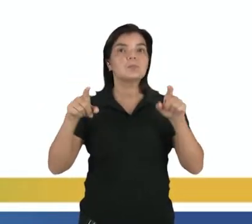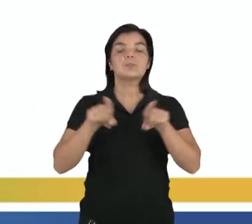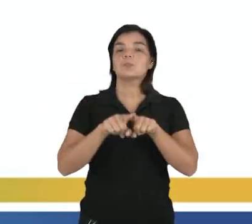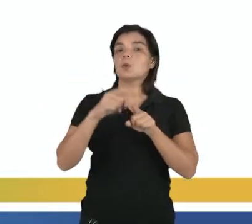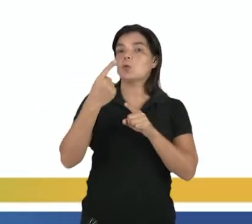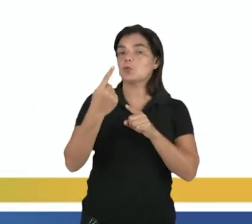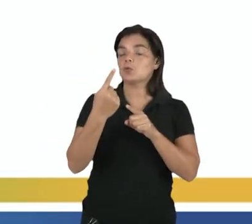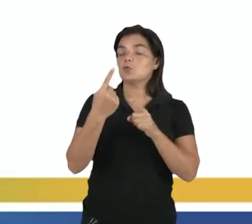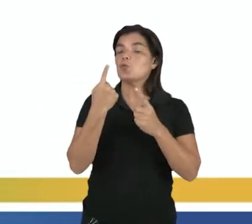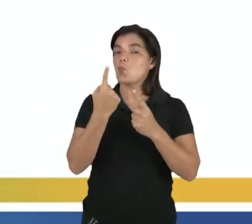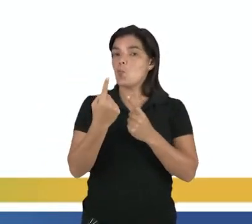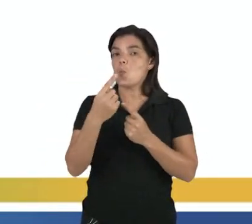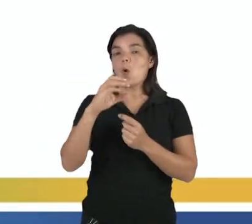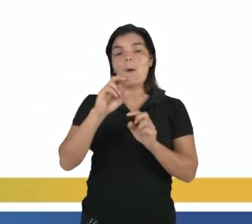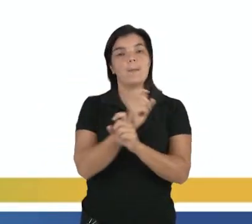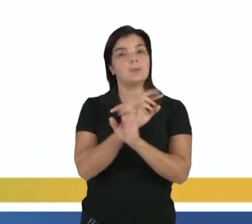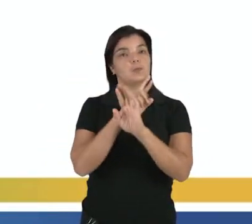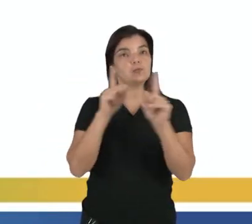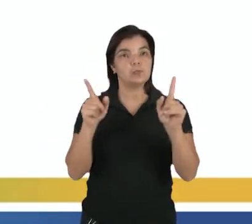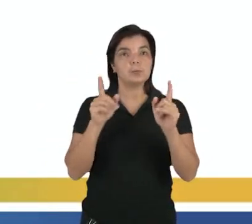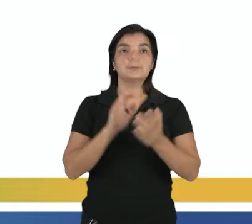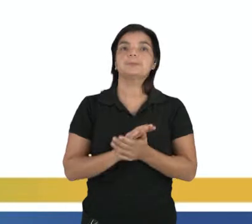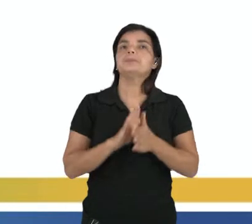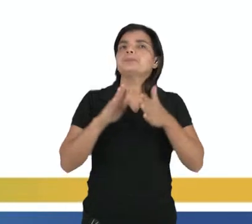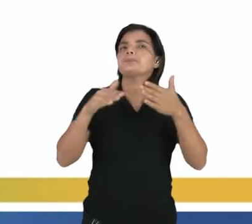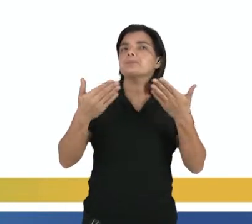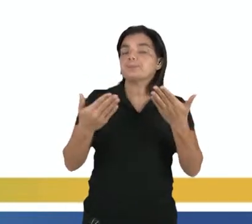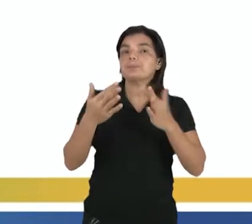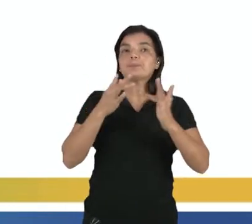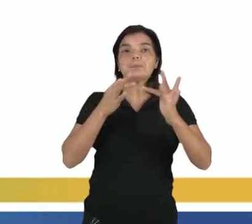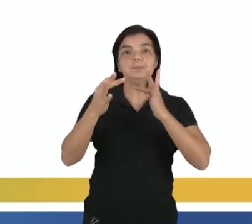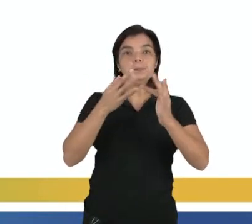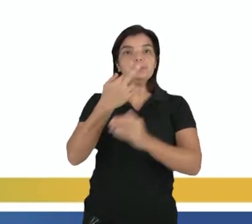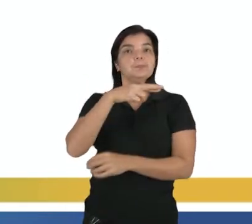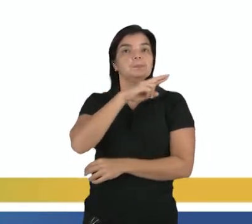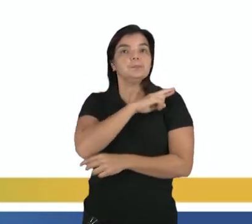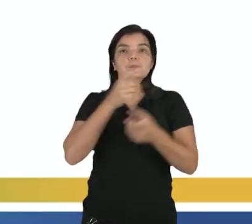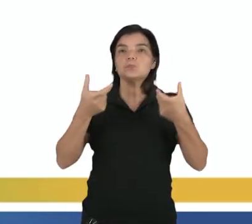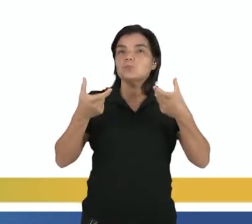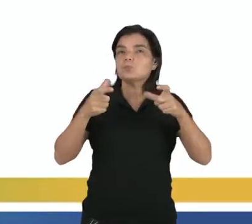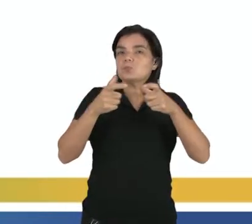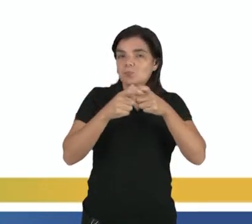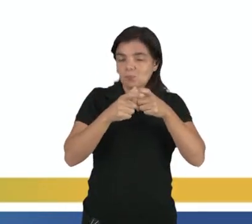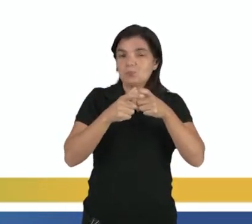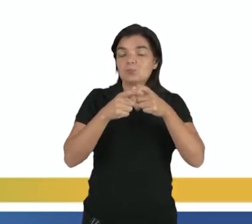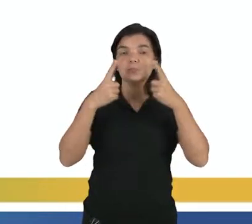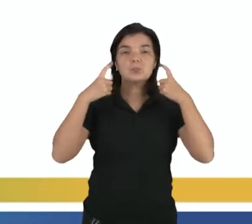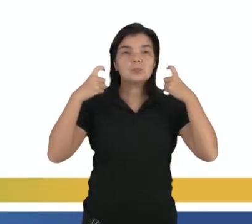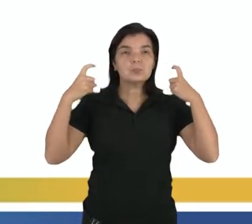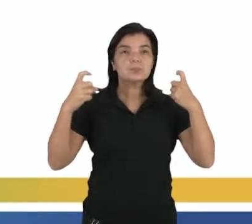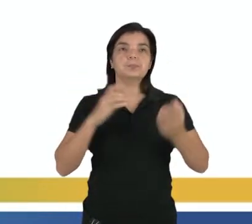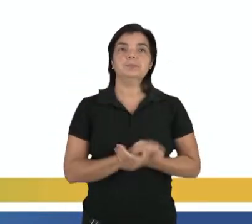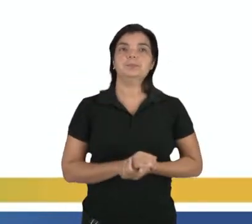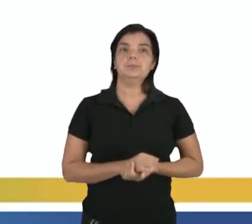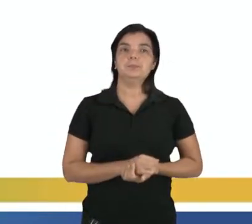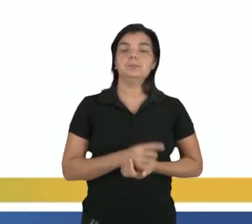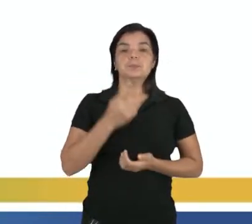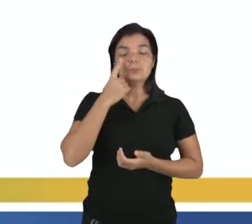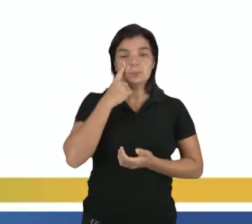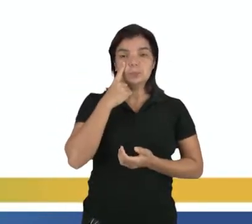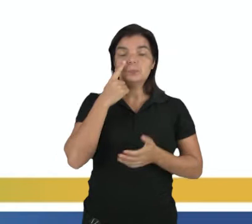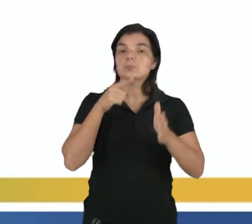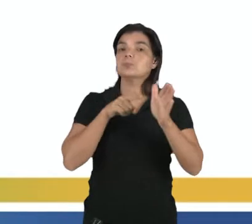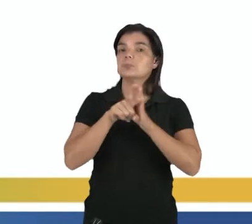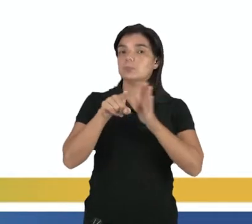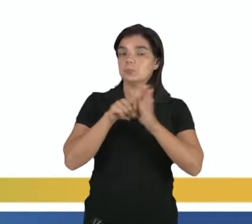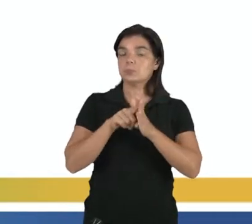exceto pela sua fase oposta. Qual fenômeno físico é responsável pela diminuição do ruído nesses fones de ouvido? Eu trouxe essa